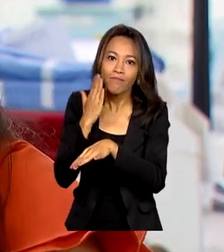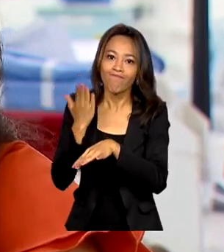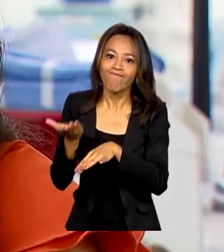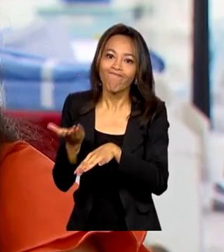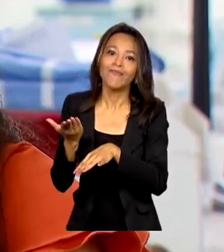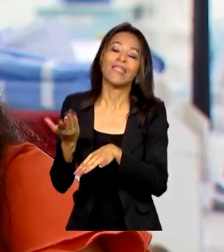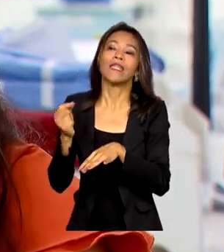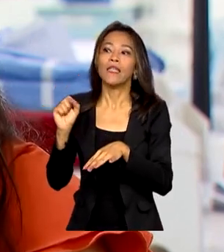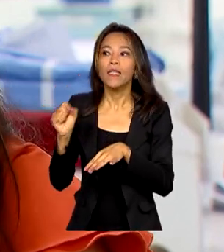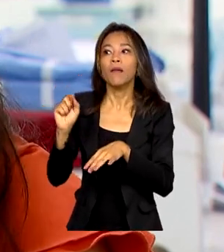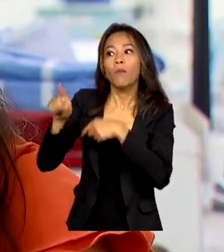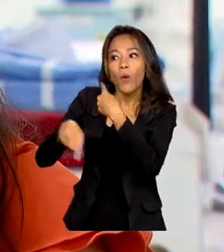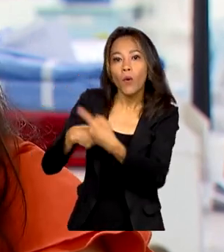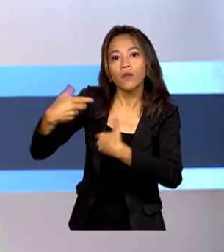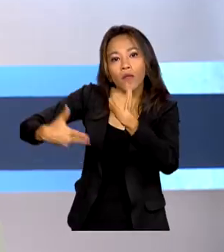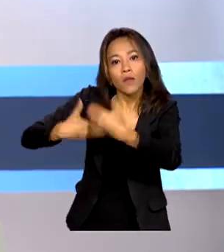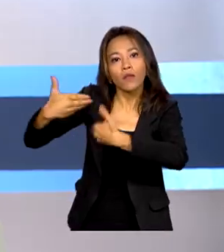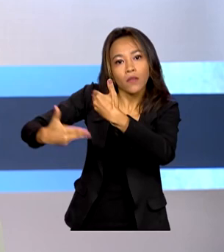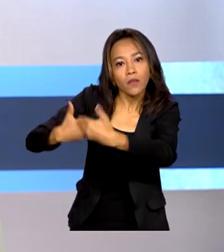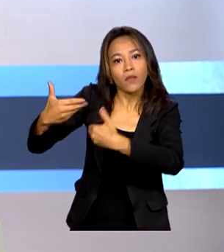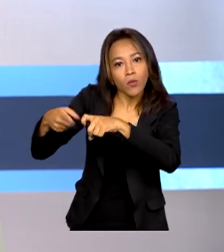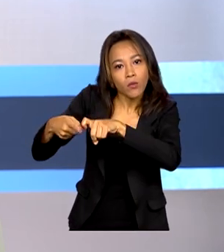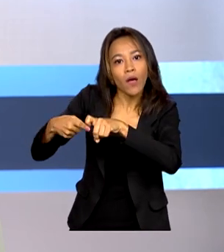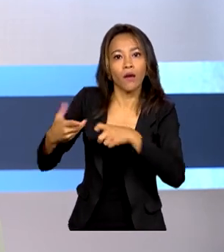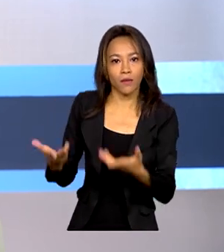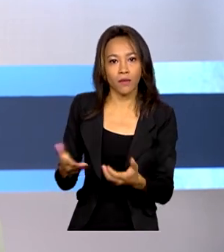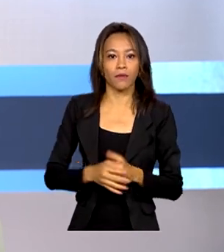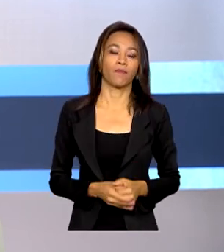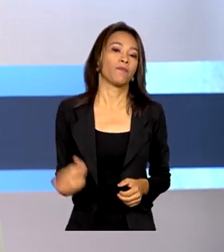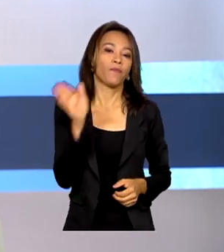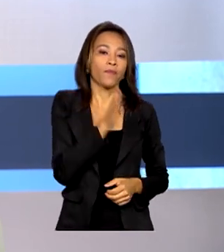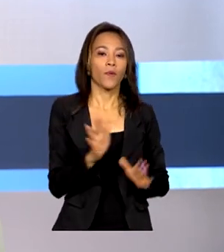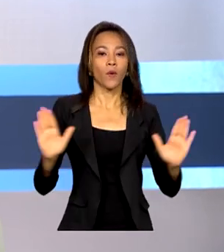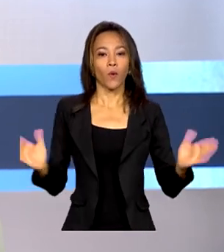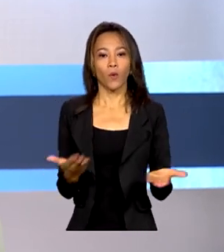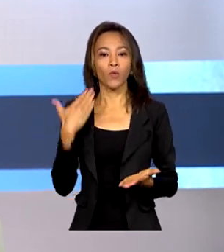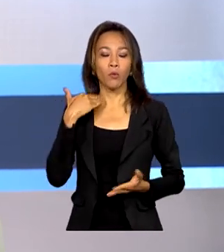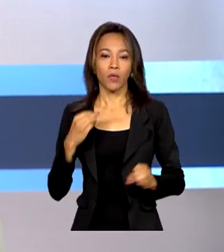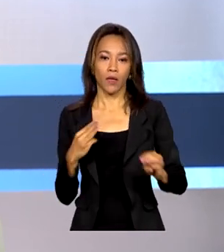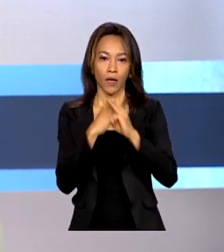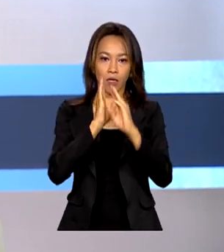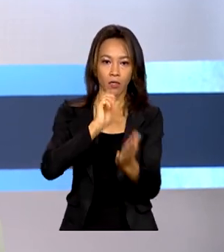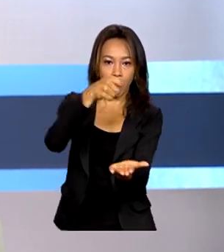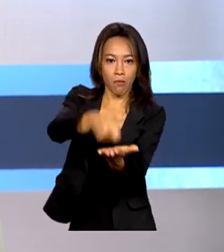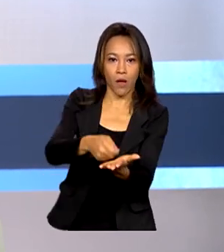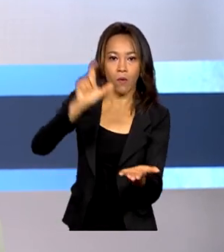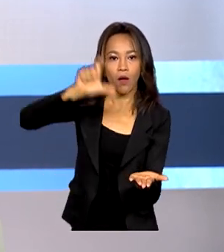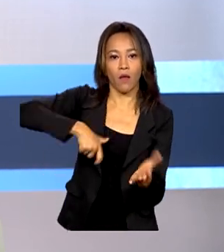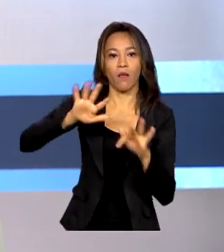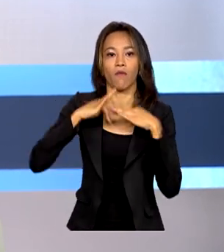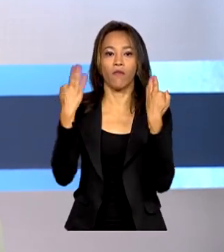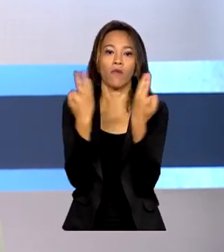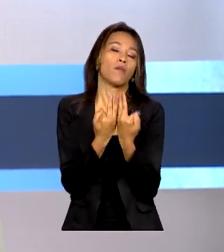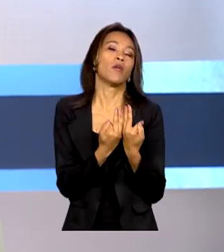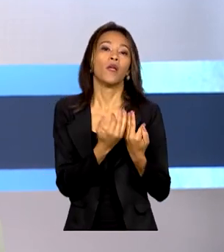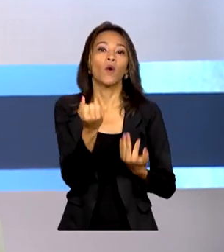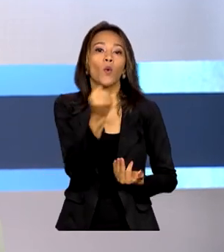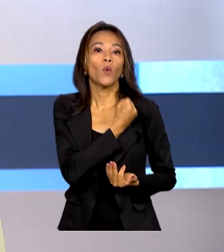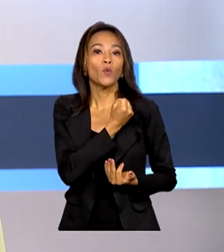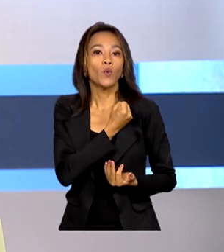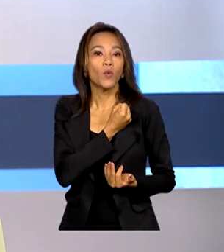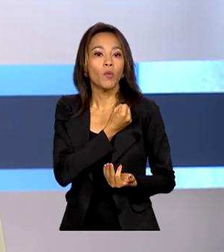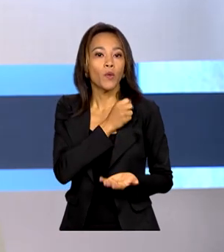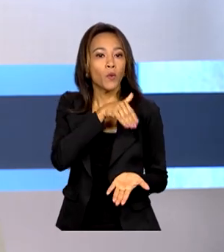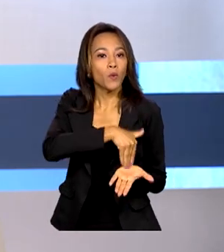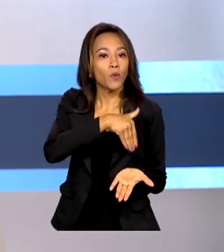e aí, instituir uma terapêutica. E hoje, a Caixa paga o novo Bolsa Família a beneficiários com NIS Final 7. Essa é a